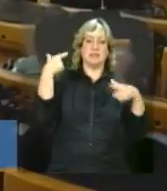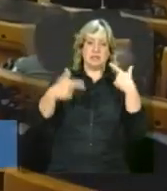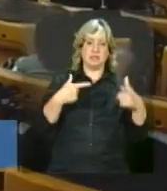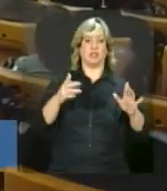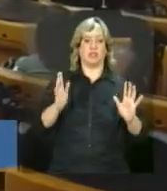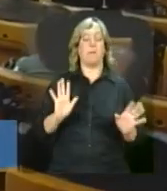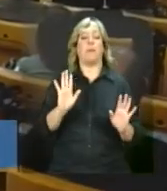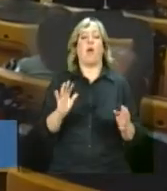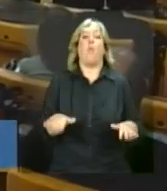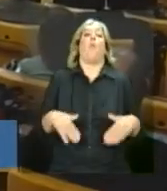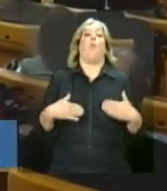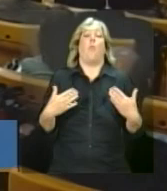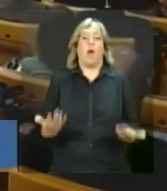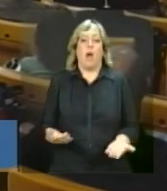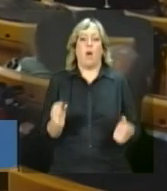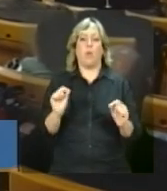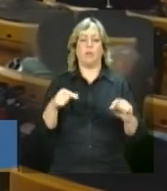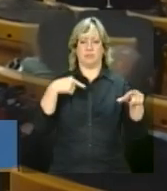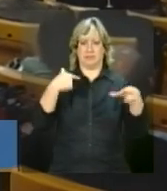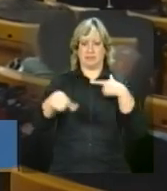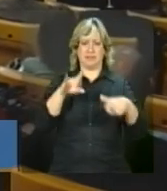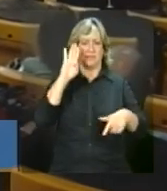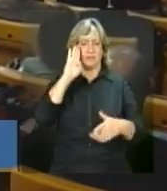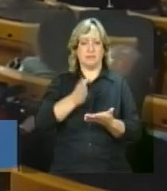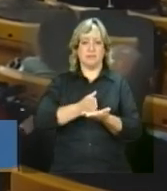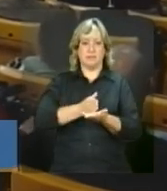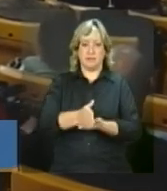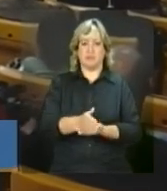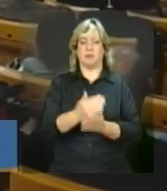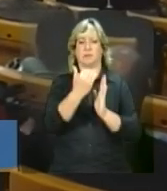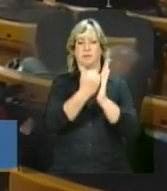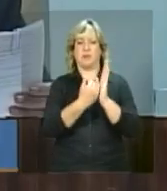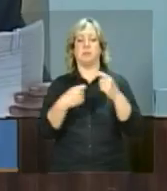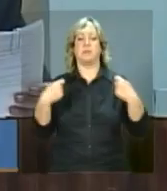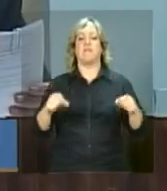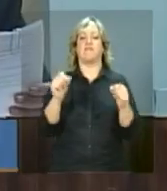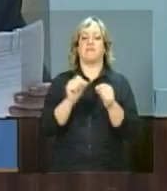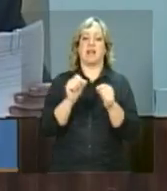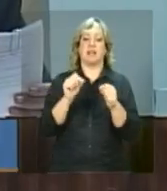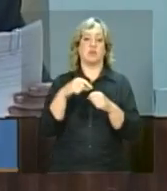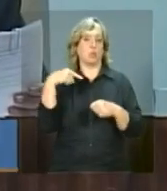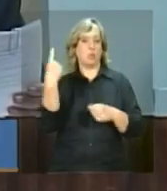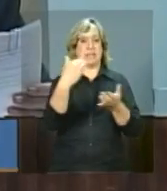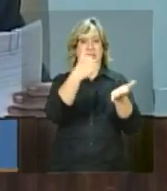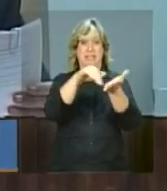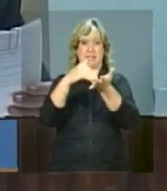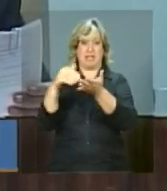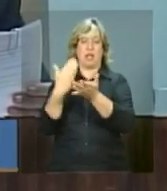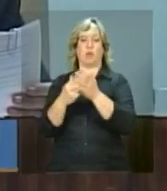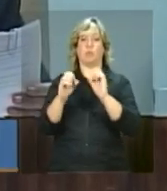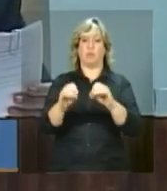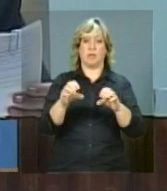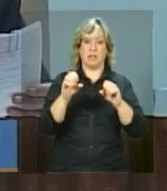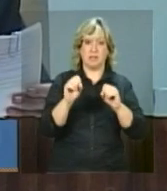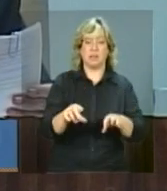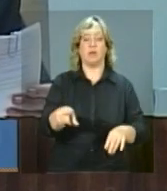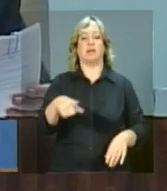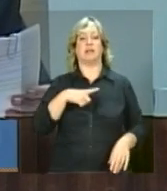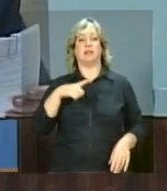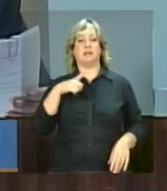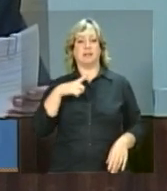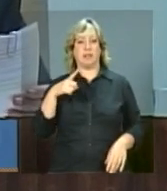sentido, quais as ações pontuais deverão ser desenvolvidas pelas Secretarias de Educação, tanto estaduais como